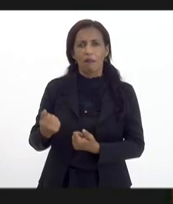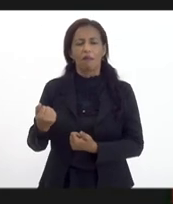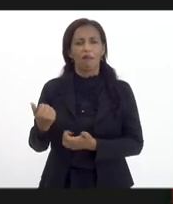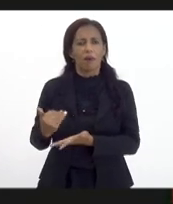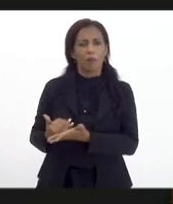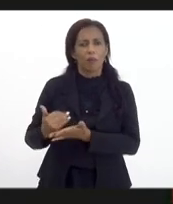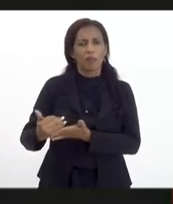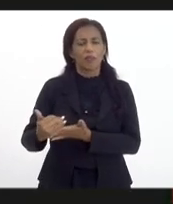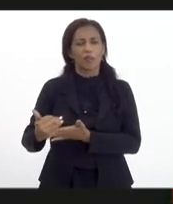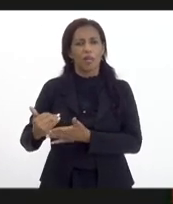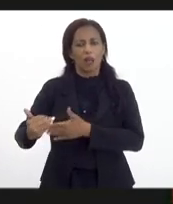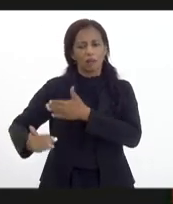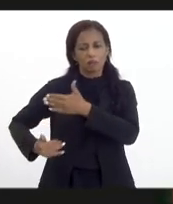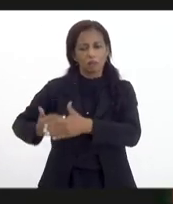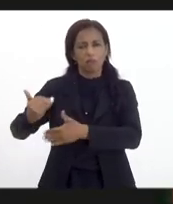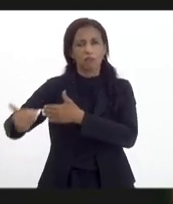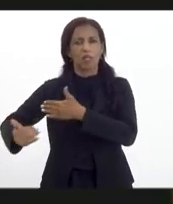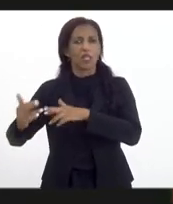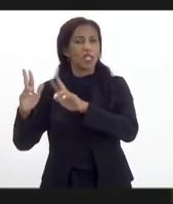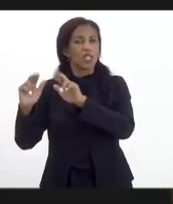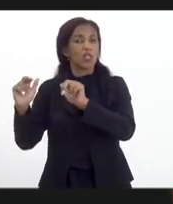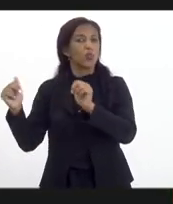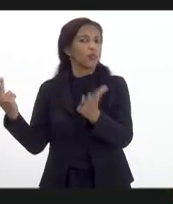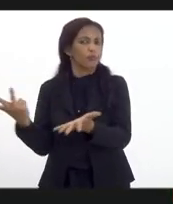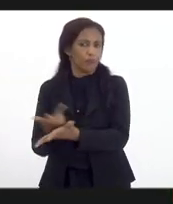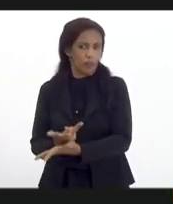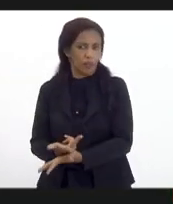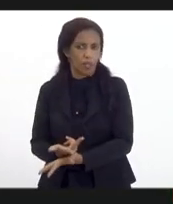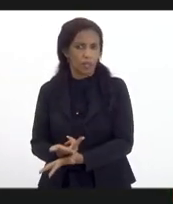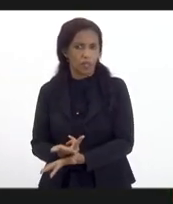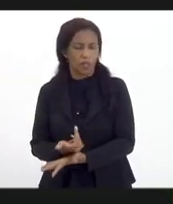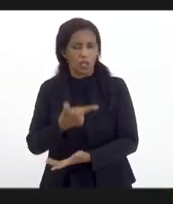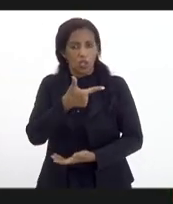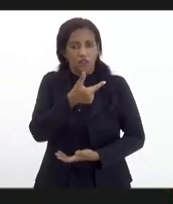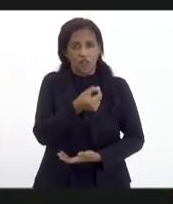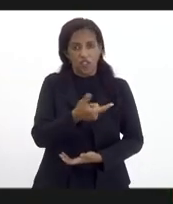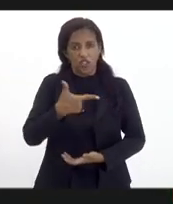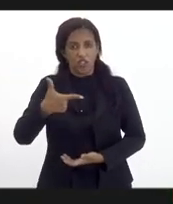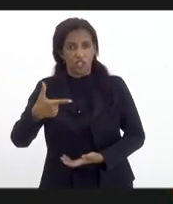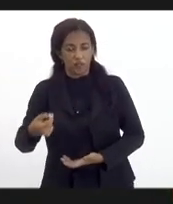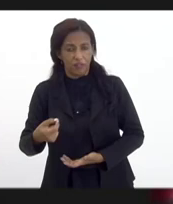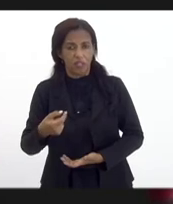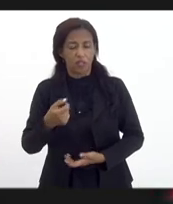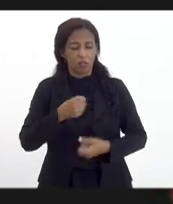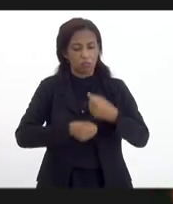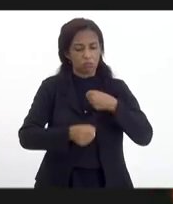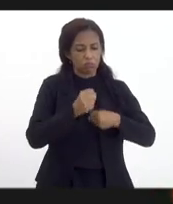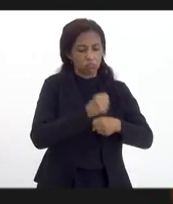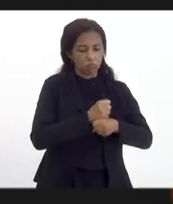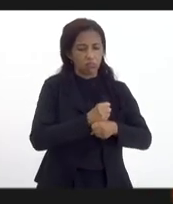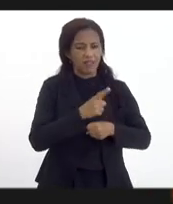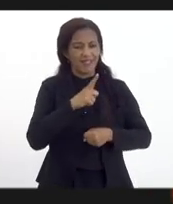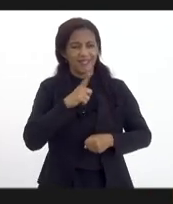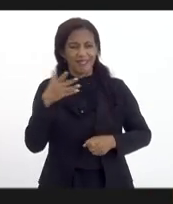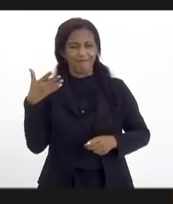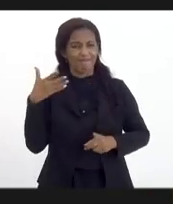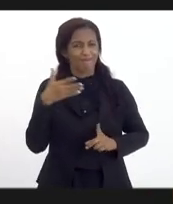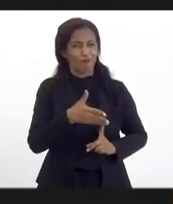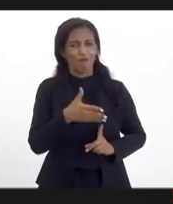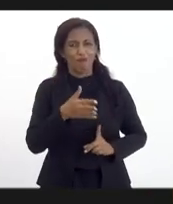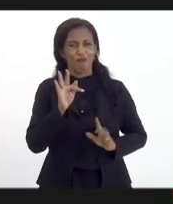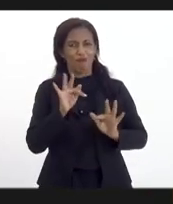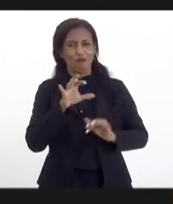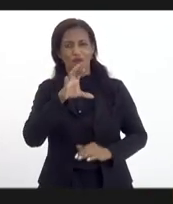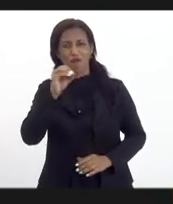iniciar uma retomada, e que nunca acontece. O ano de 2020, ele foi o ápice desse problema,